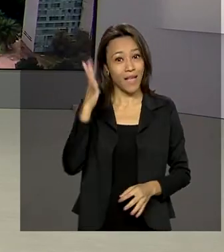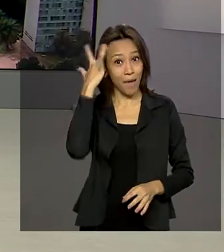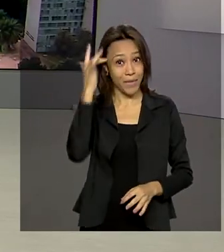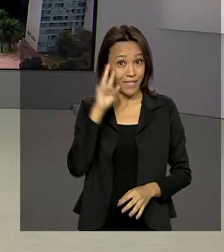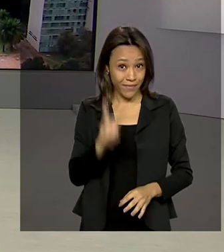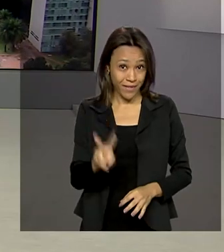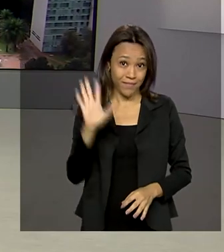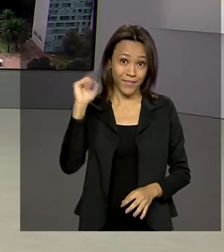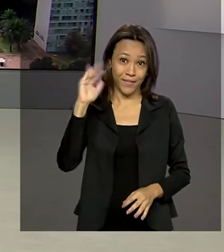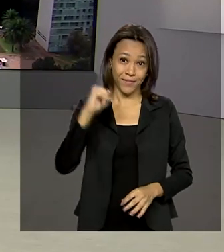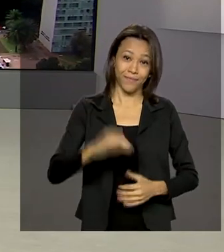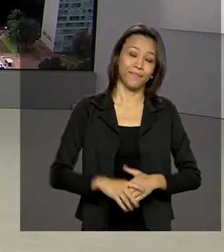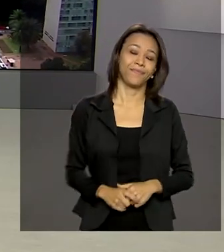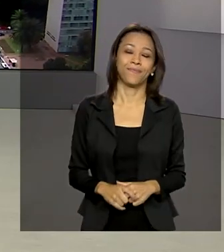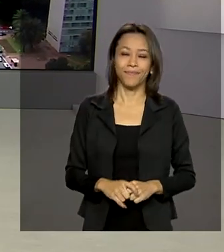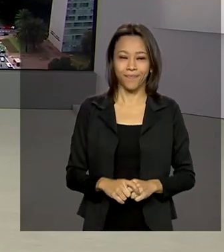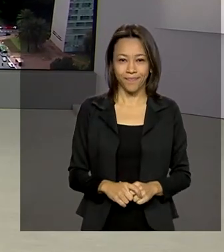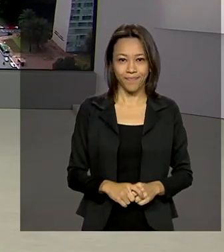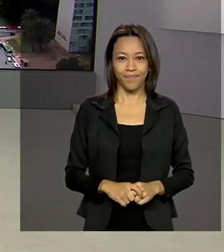amanhã. Até lá. Tchau, tchau.